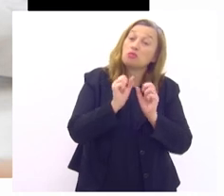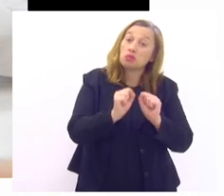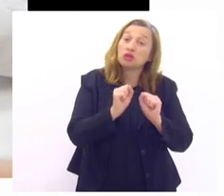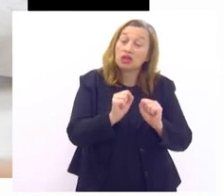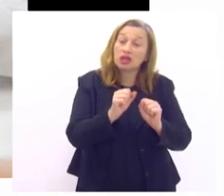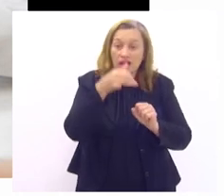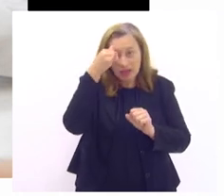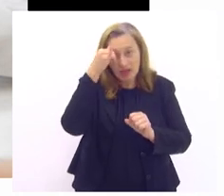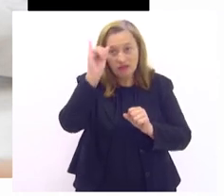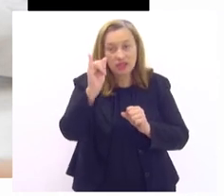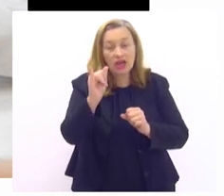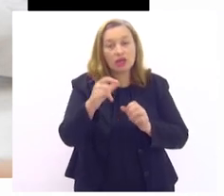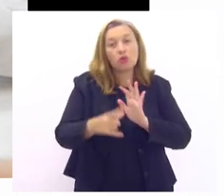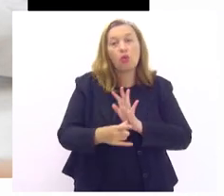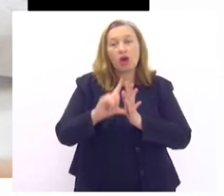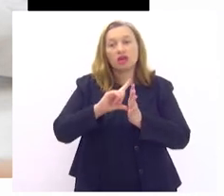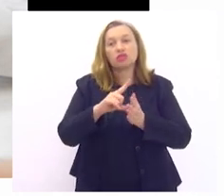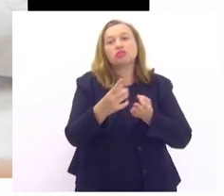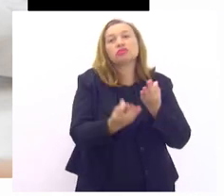facilmente